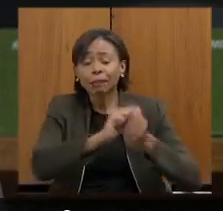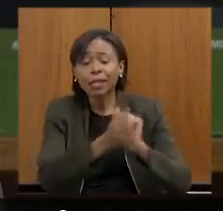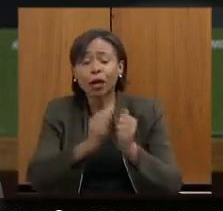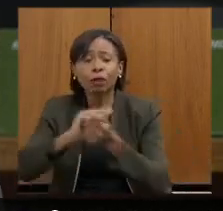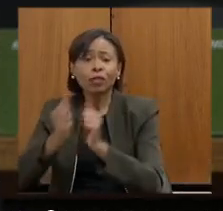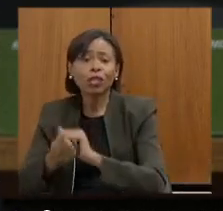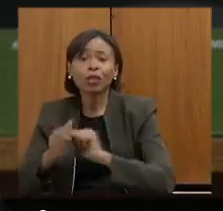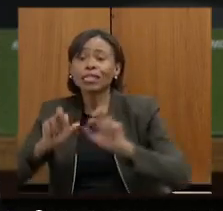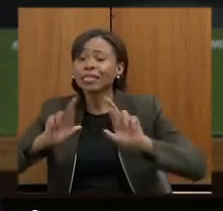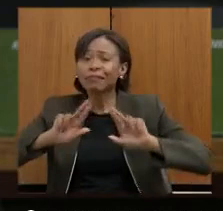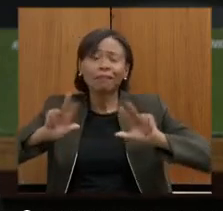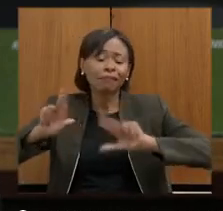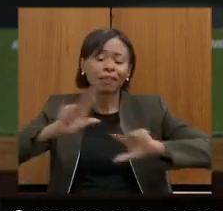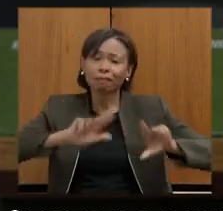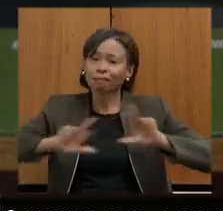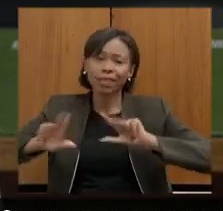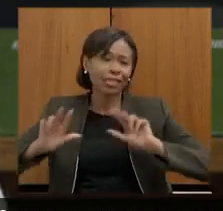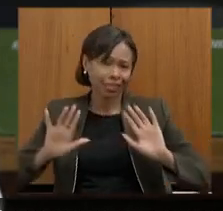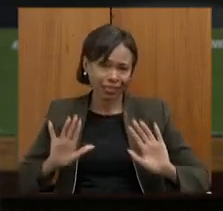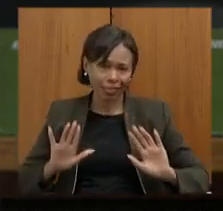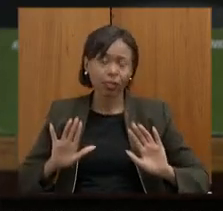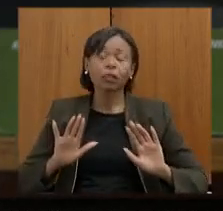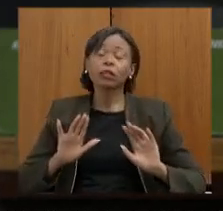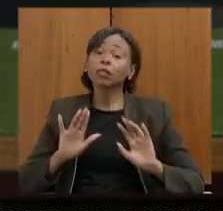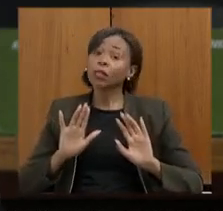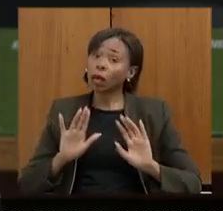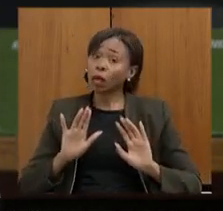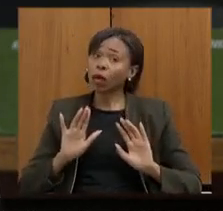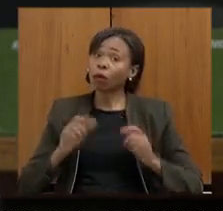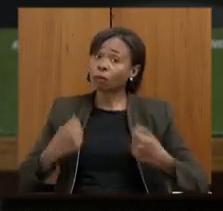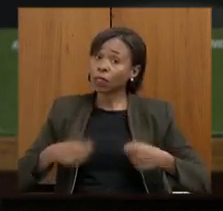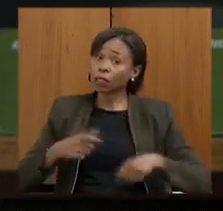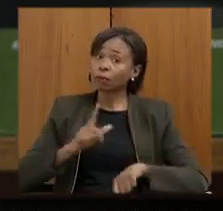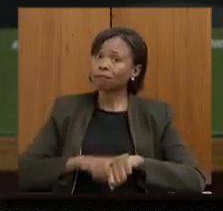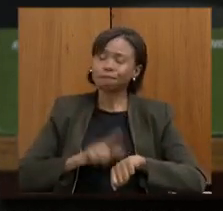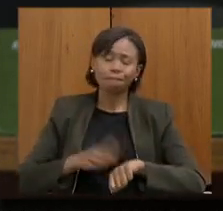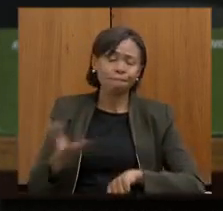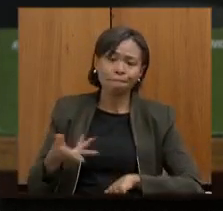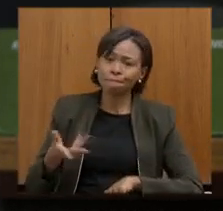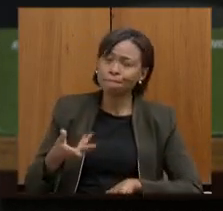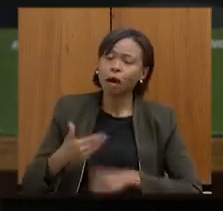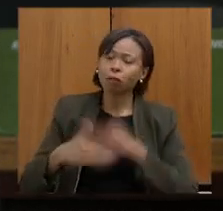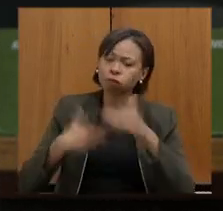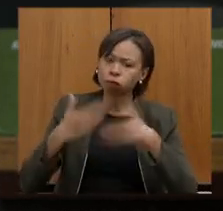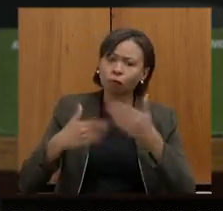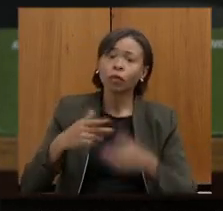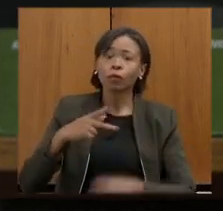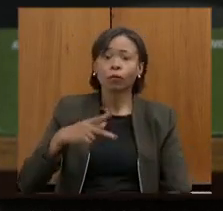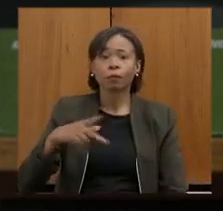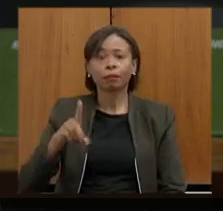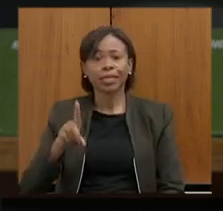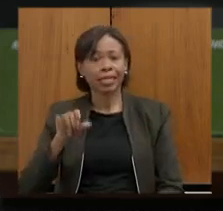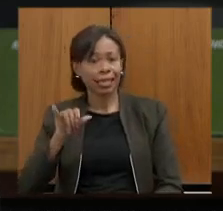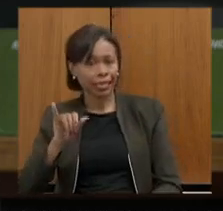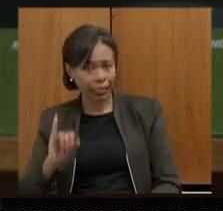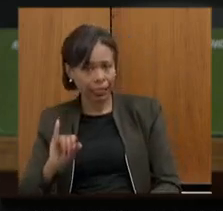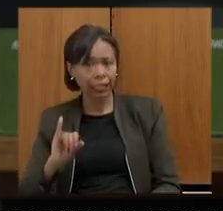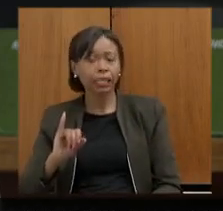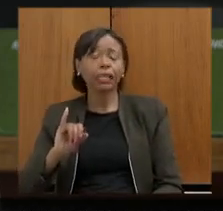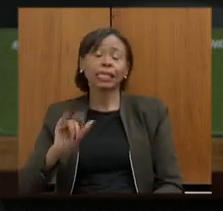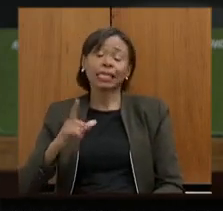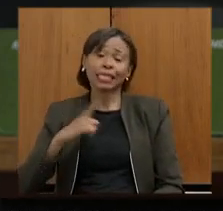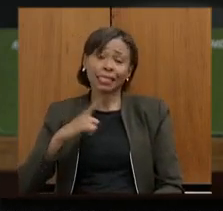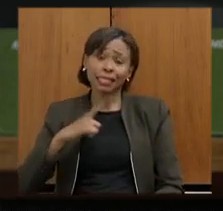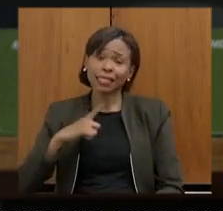regionais também estão buscando justamente, deputado, dar mais celeridade à execução dos nossos PDIs e, assim, viabilizar um